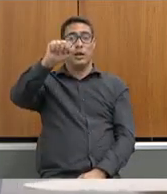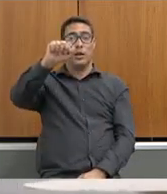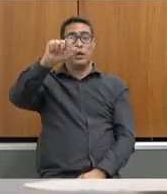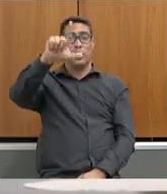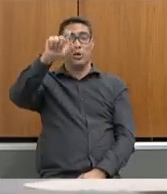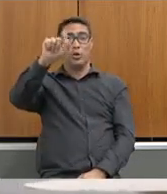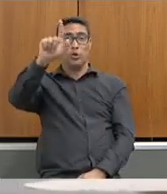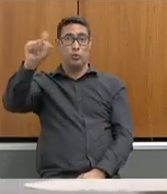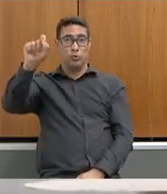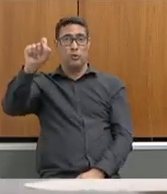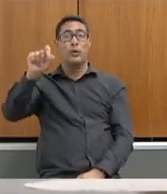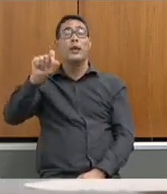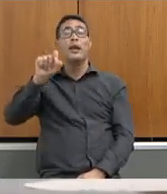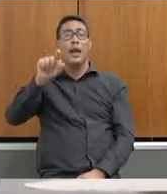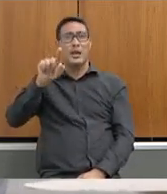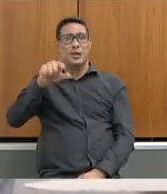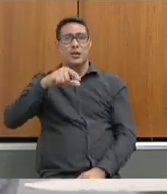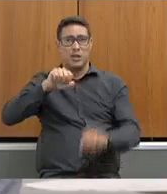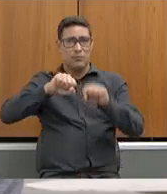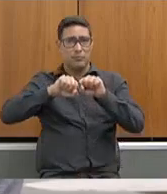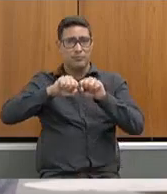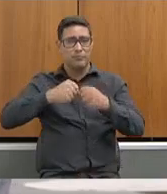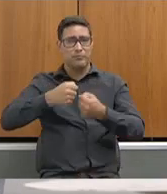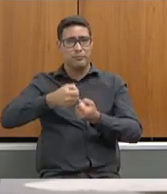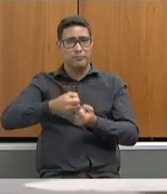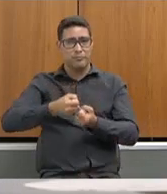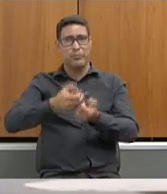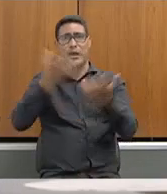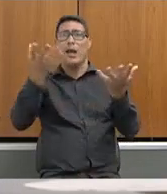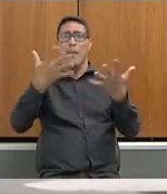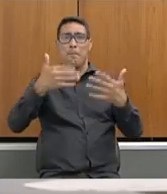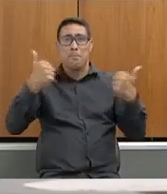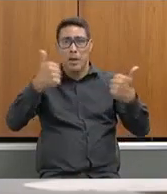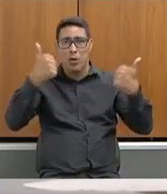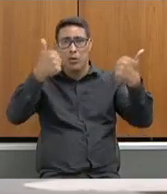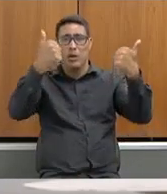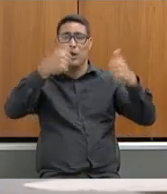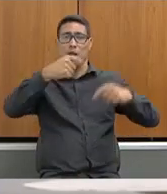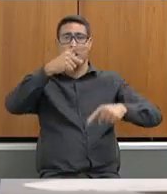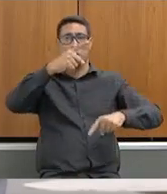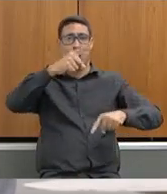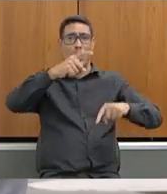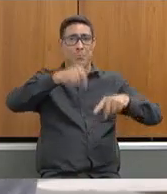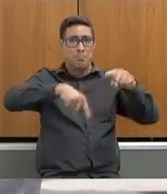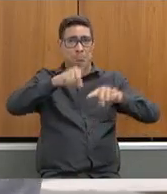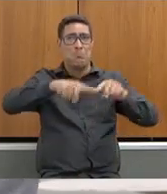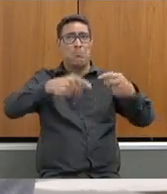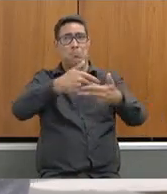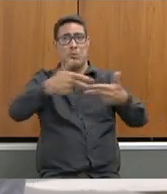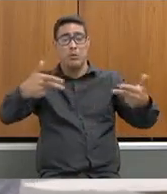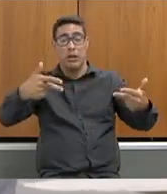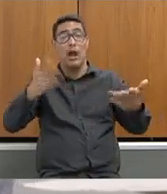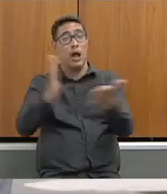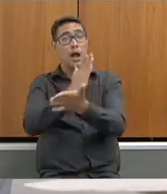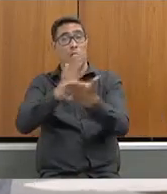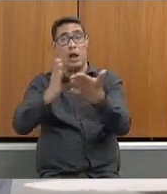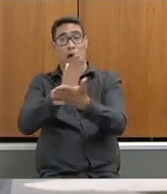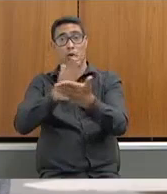Nós soltamos o catálogo dessa vez de melhoria de imobiliário, de equipamentos. Teve um diretor que não acreditou.